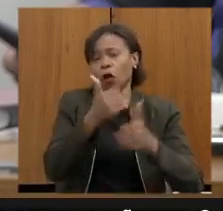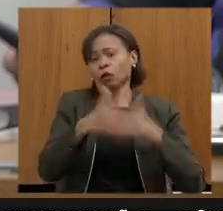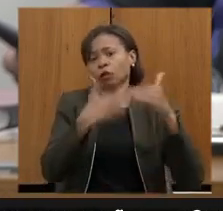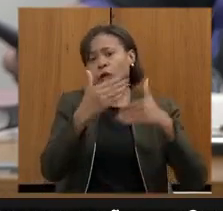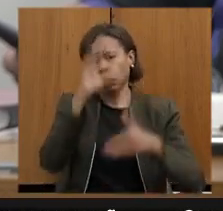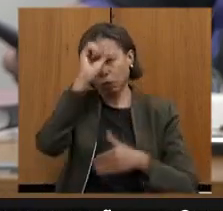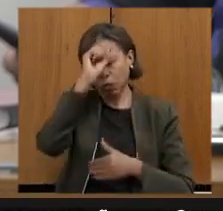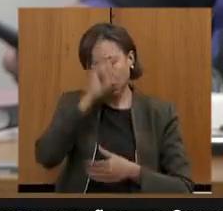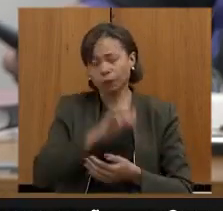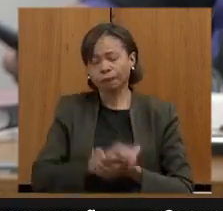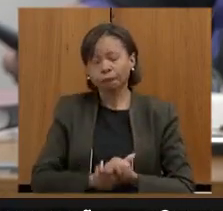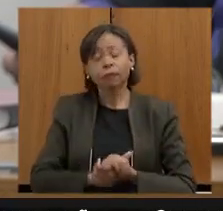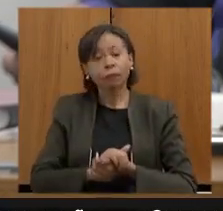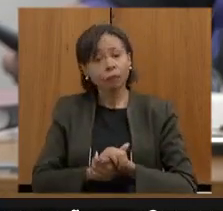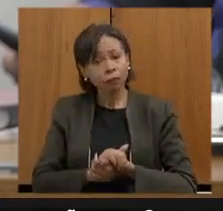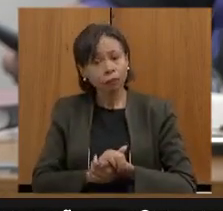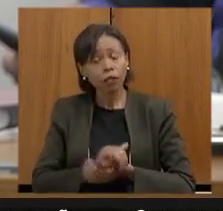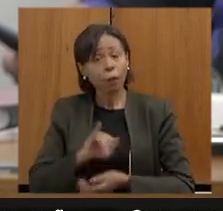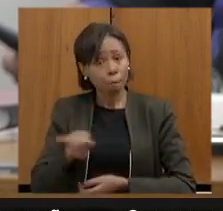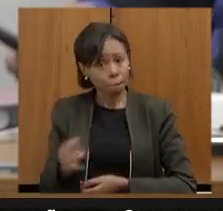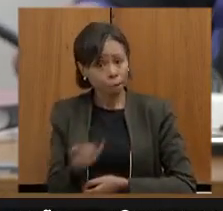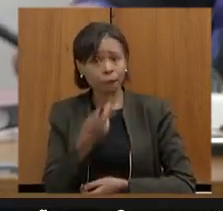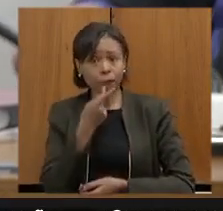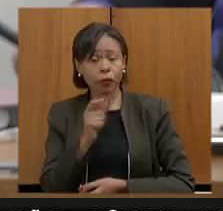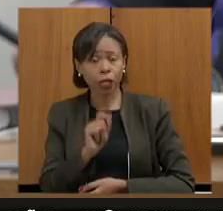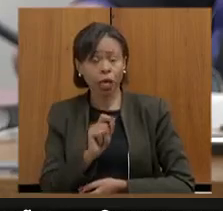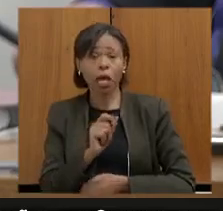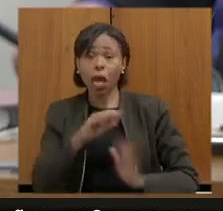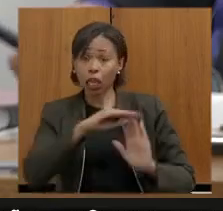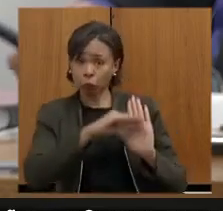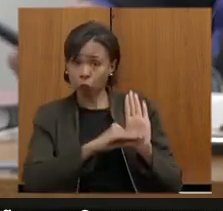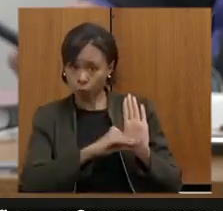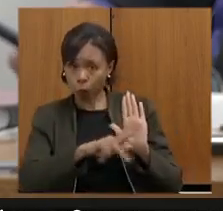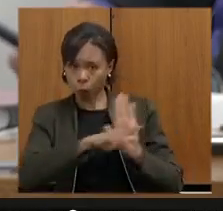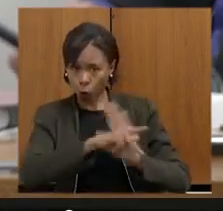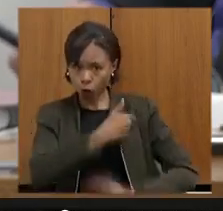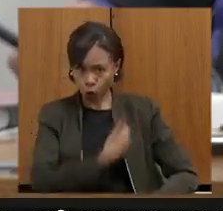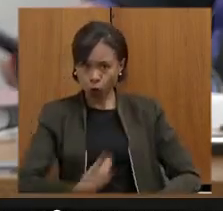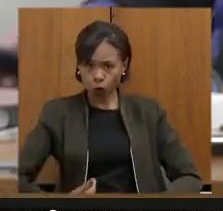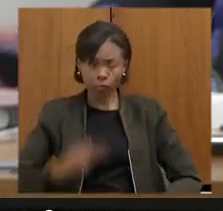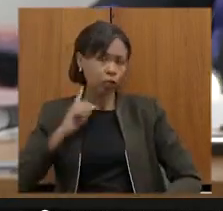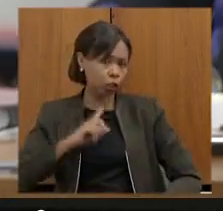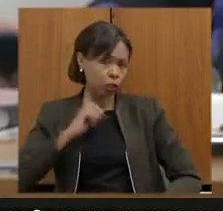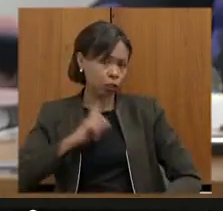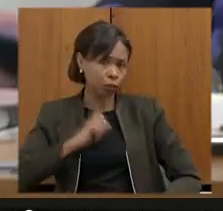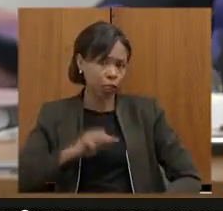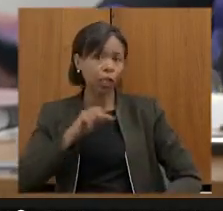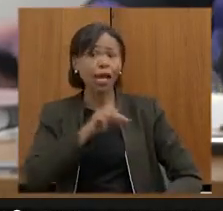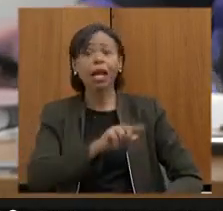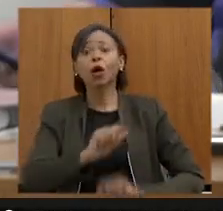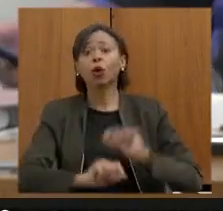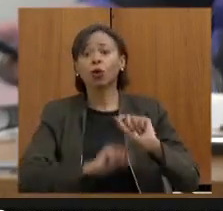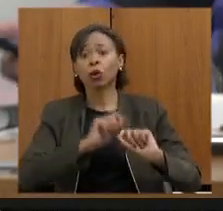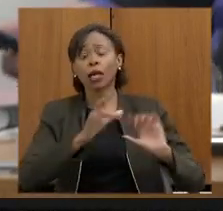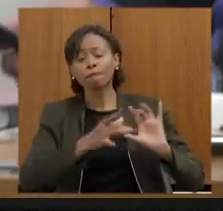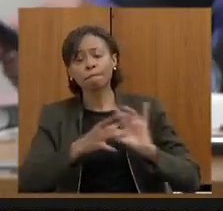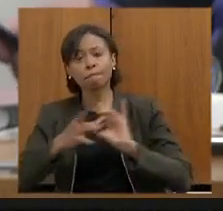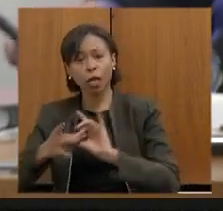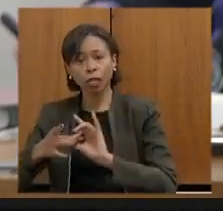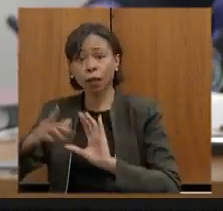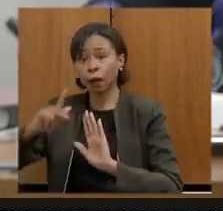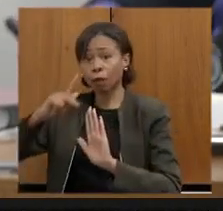Quero aproveitar para dizer que esse programa do governo de Minas tem uma sinergia muito grande com a forma pela qual eu faço a destinação das minhas emendas